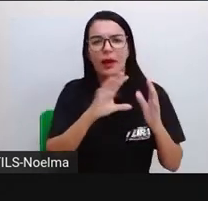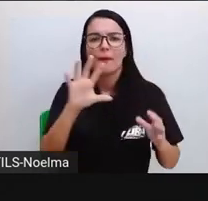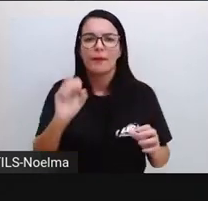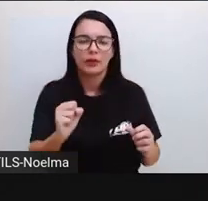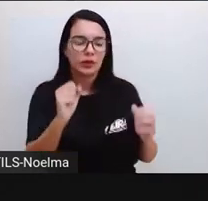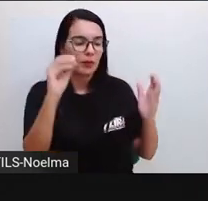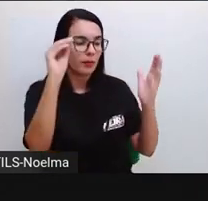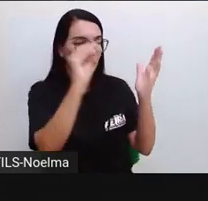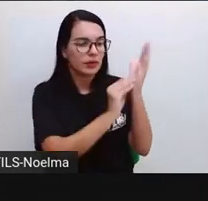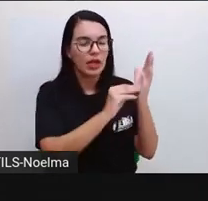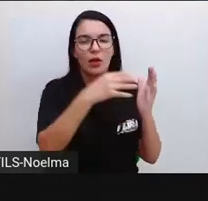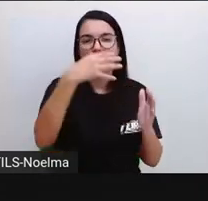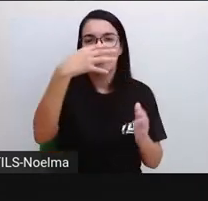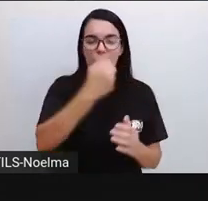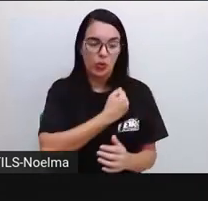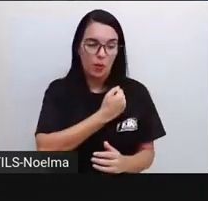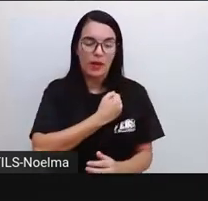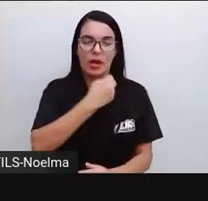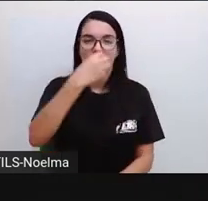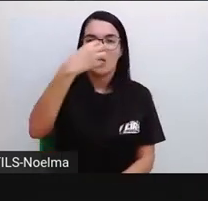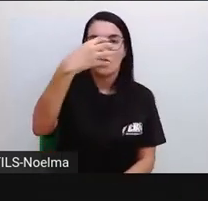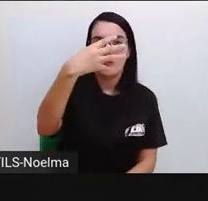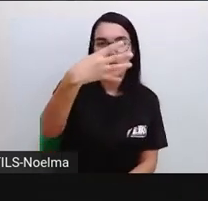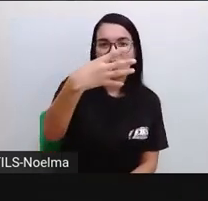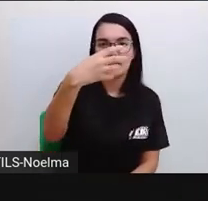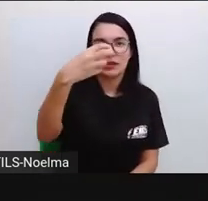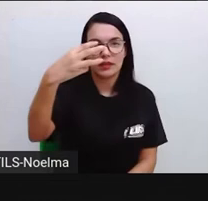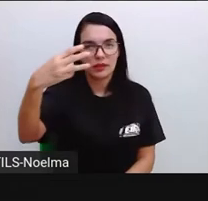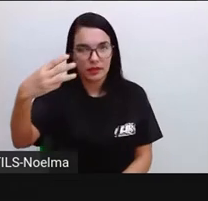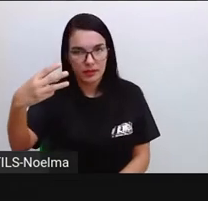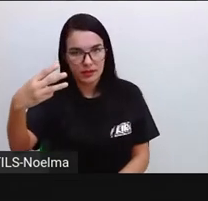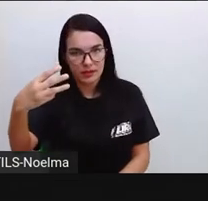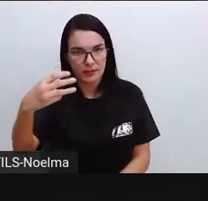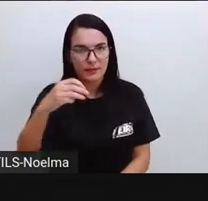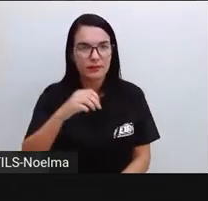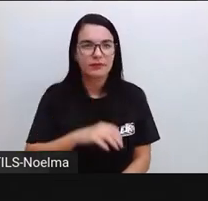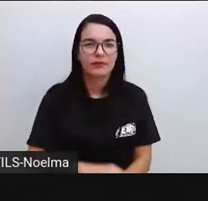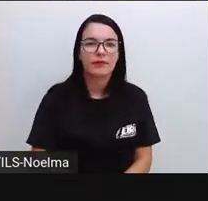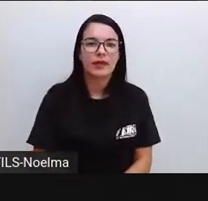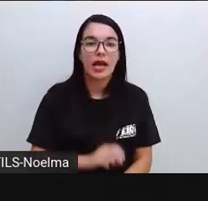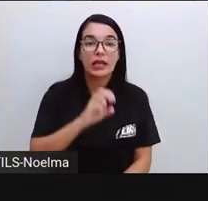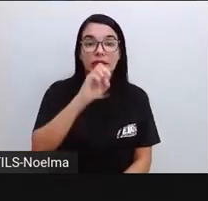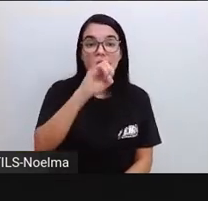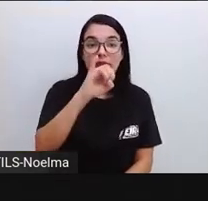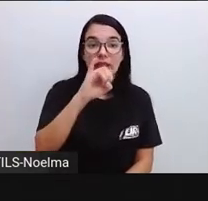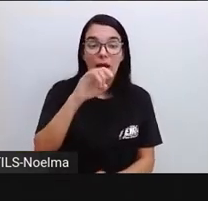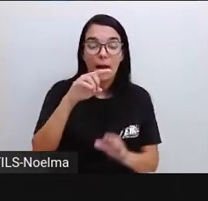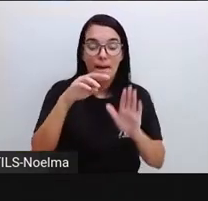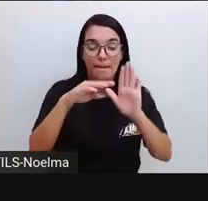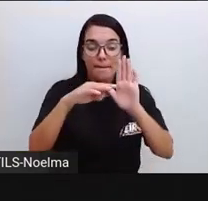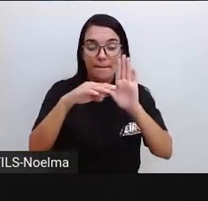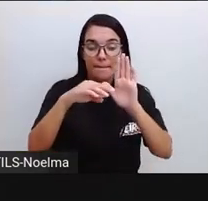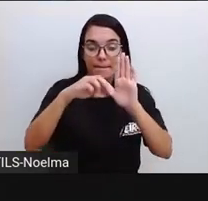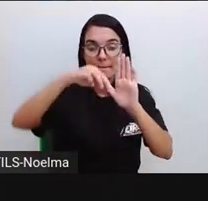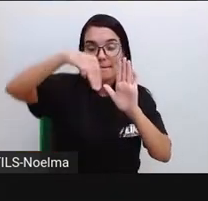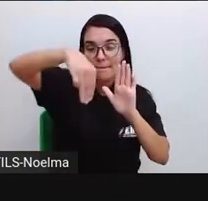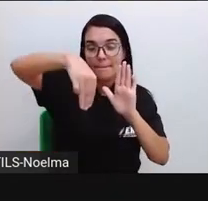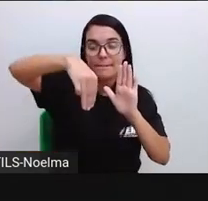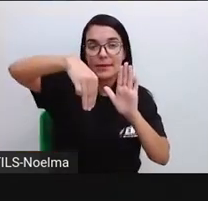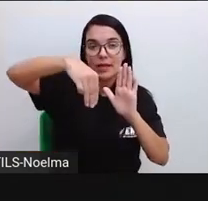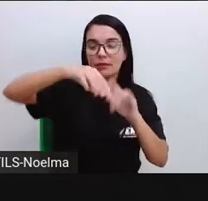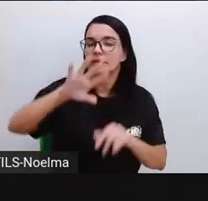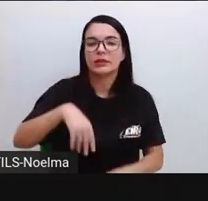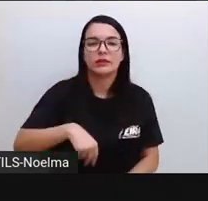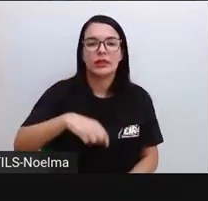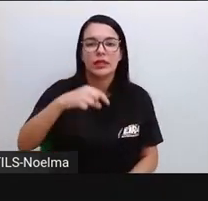43. O que acontece se nós apertarmos a tecla menos 1, o número